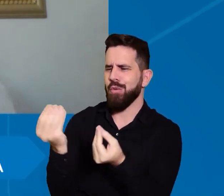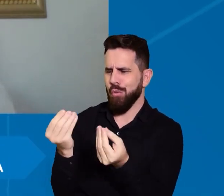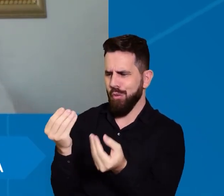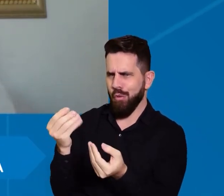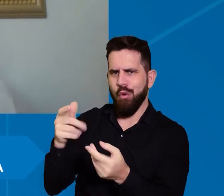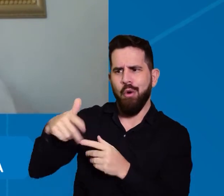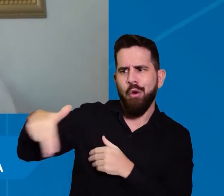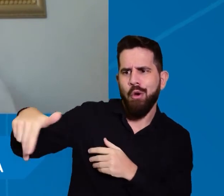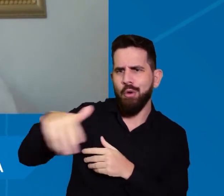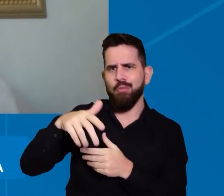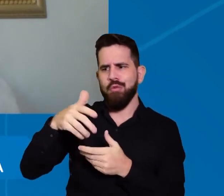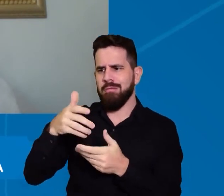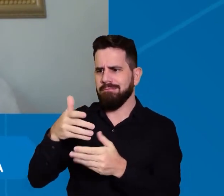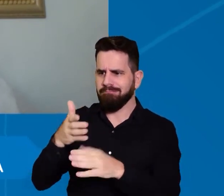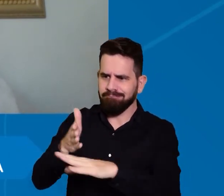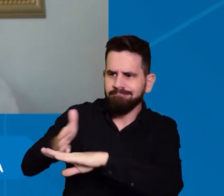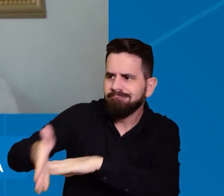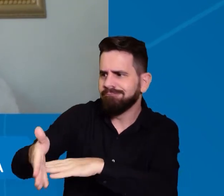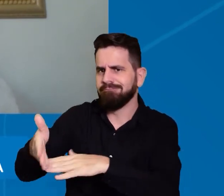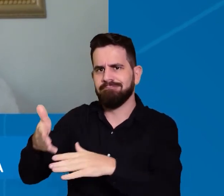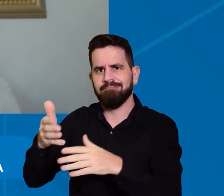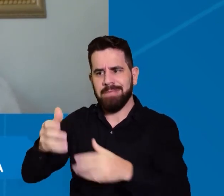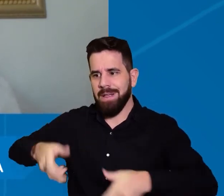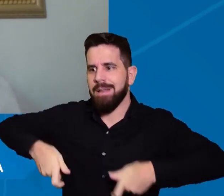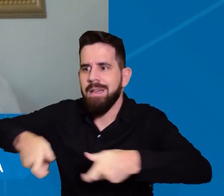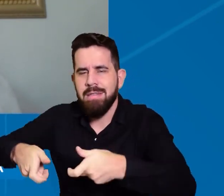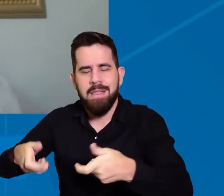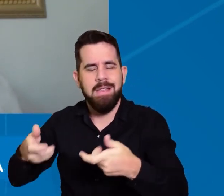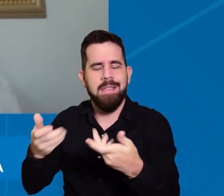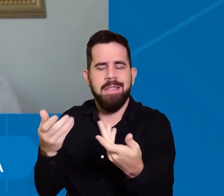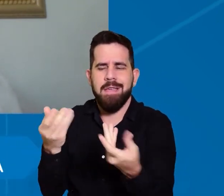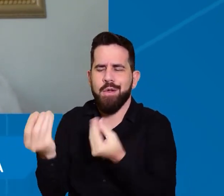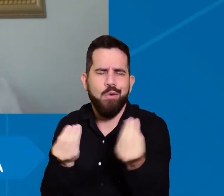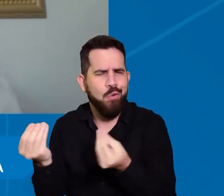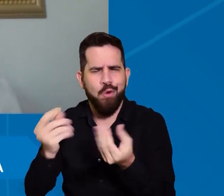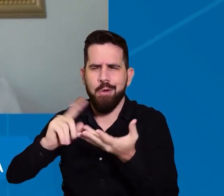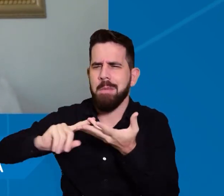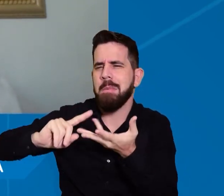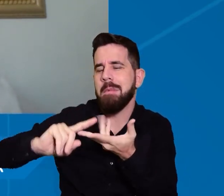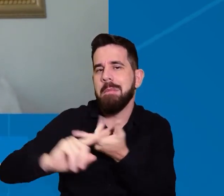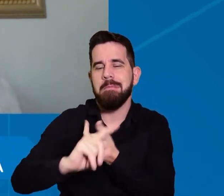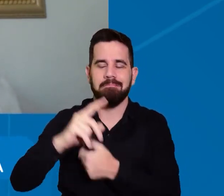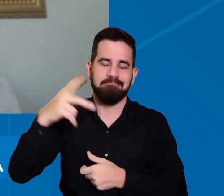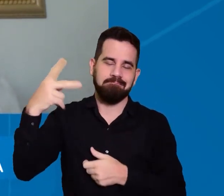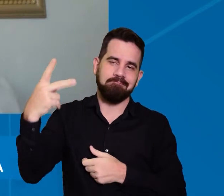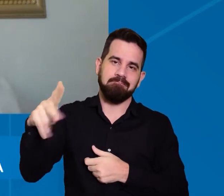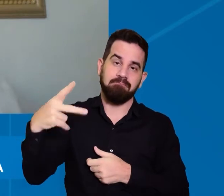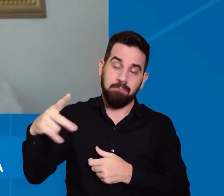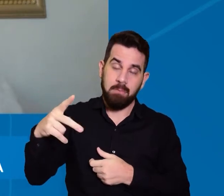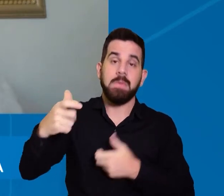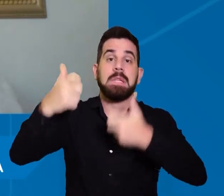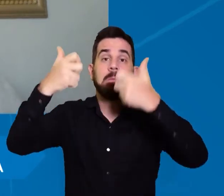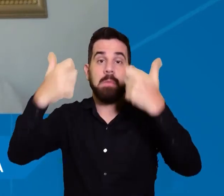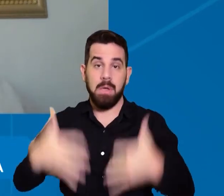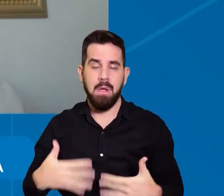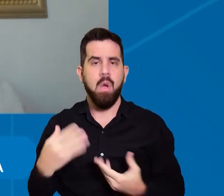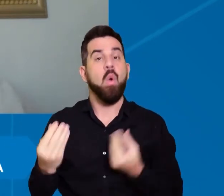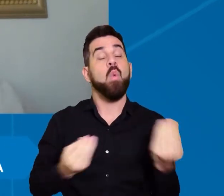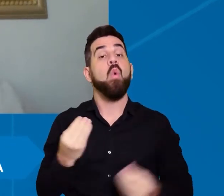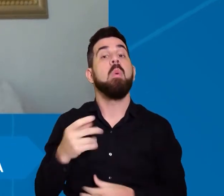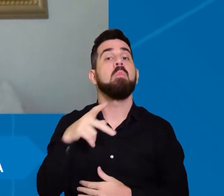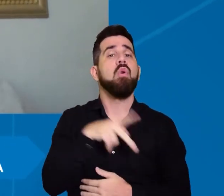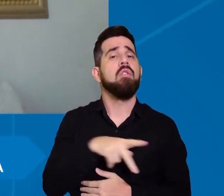professores têm atendido esses estudantes na sala, têm dado esse